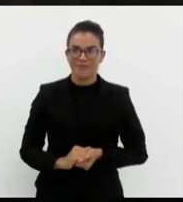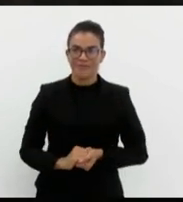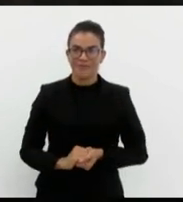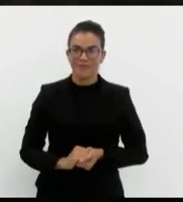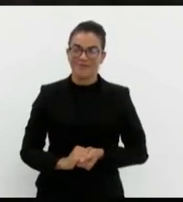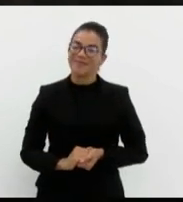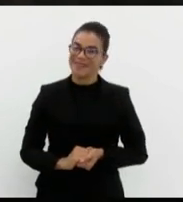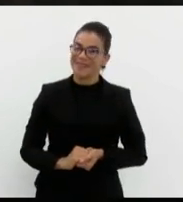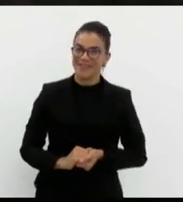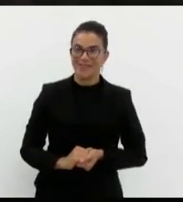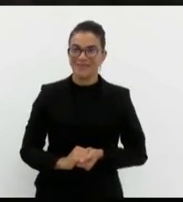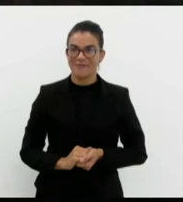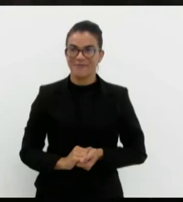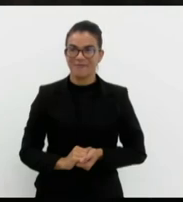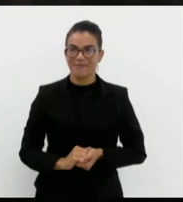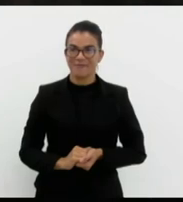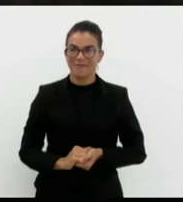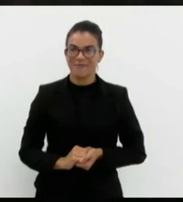a Cruz presente,